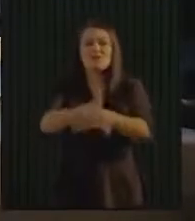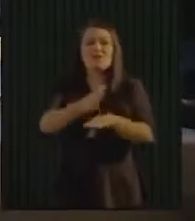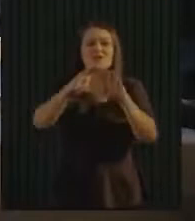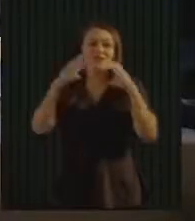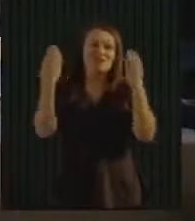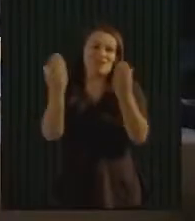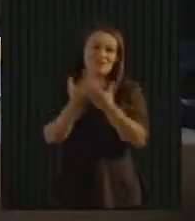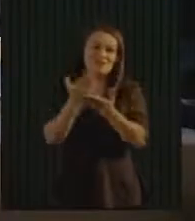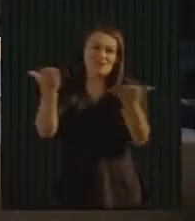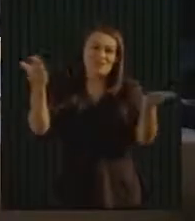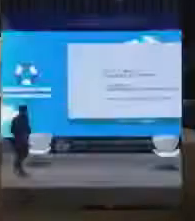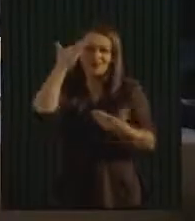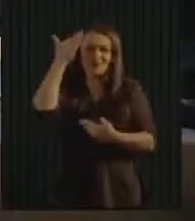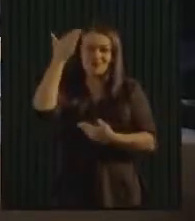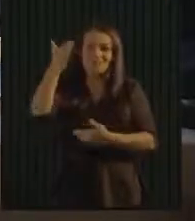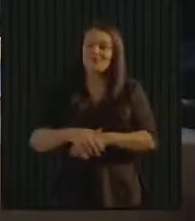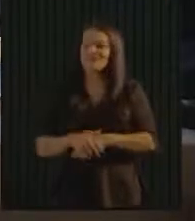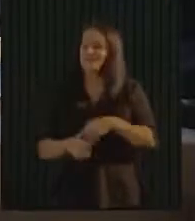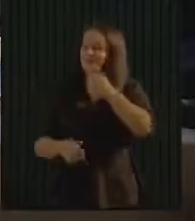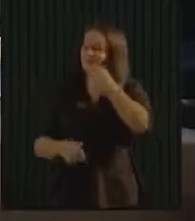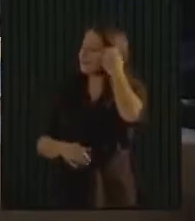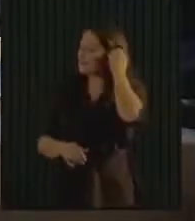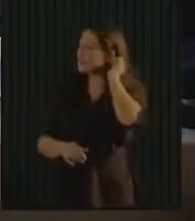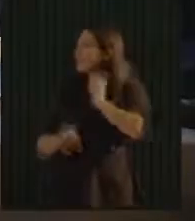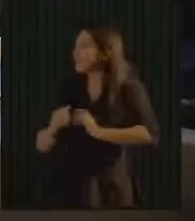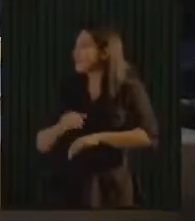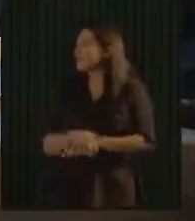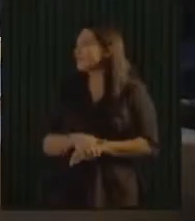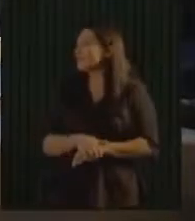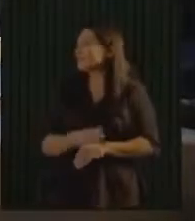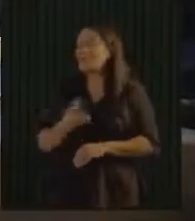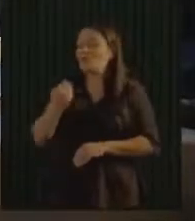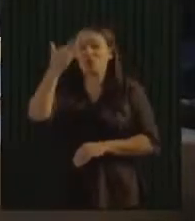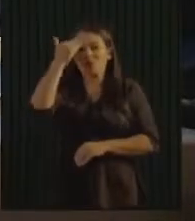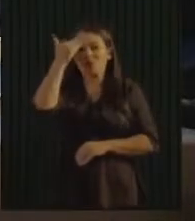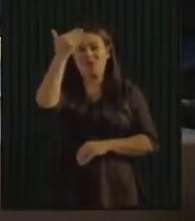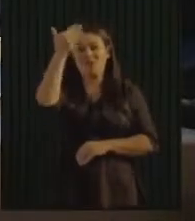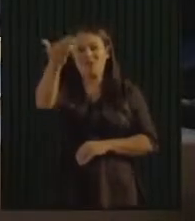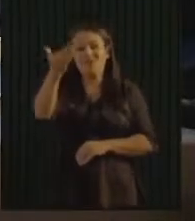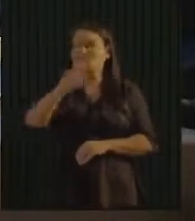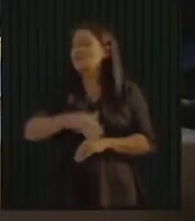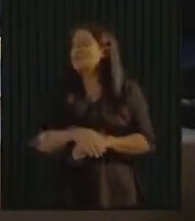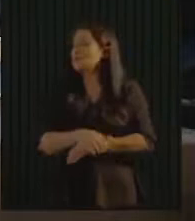com vocês. Meu muito obrigado.